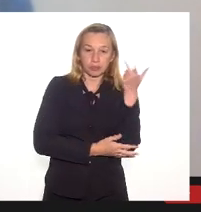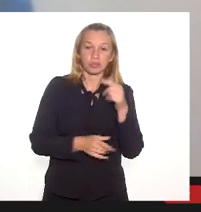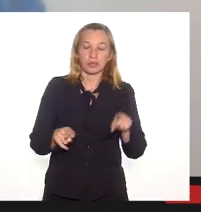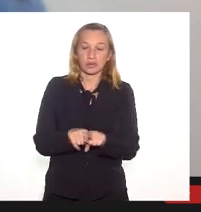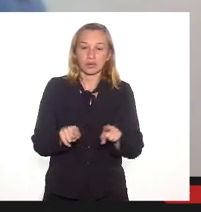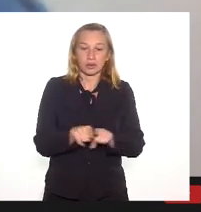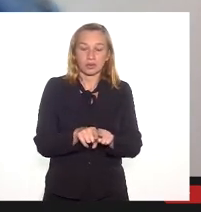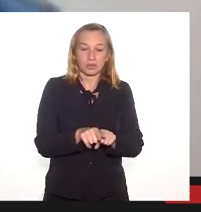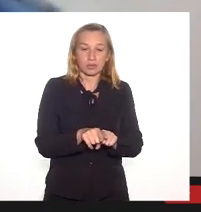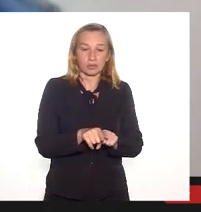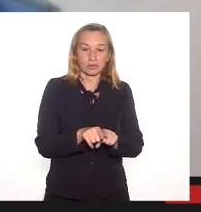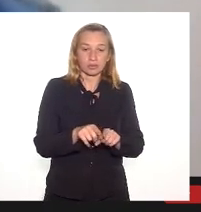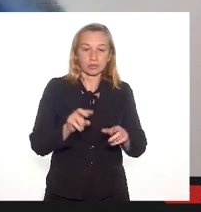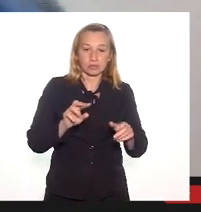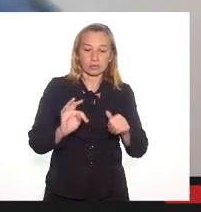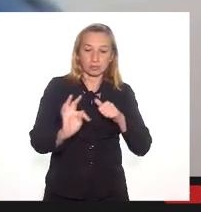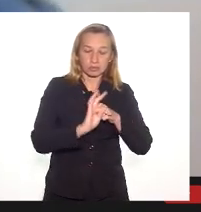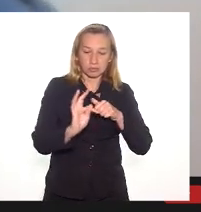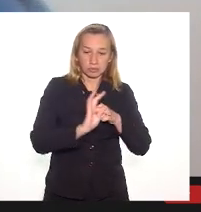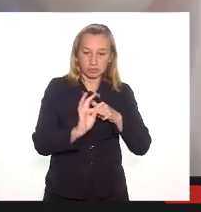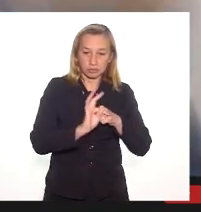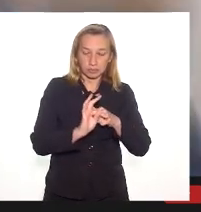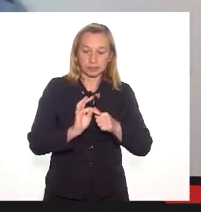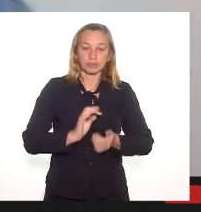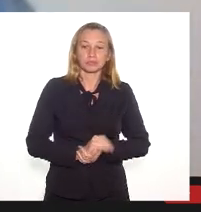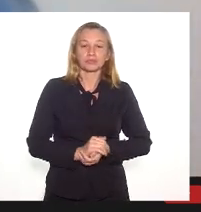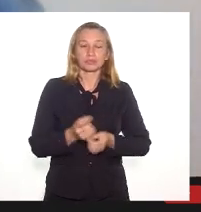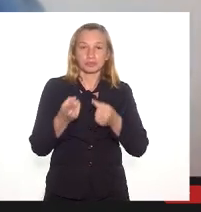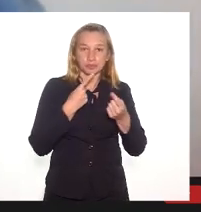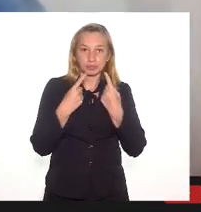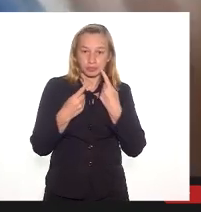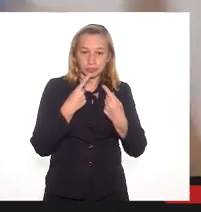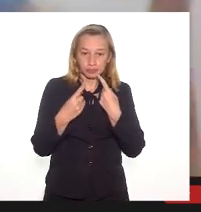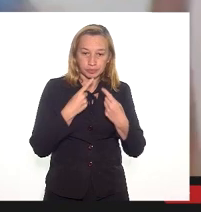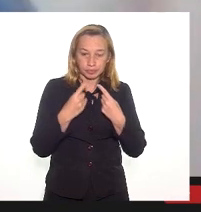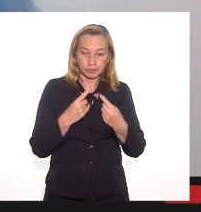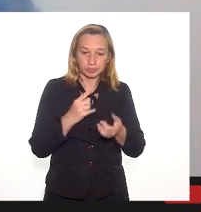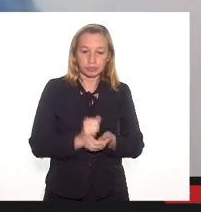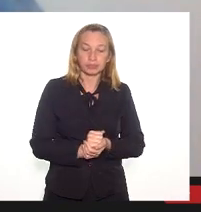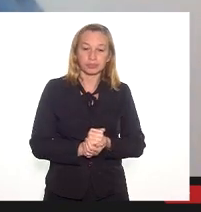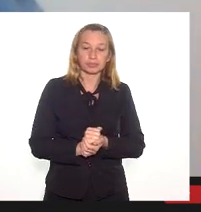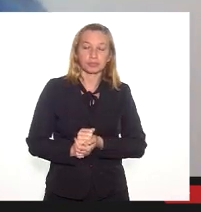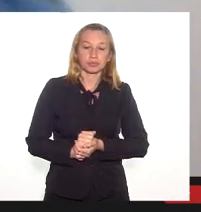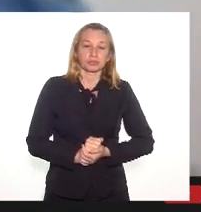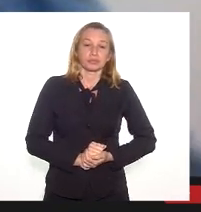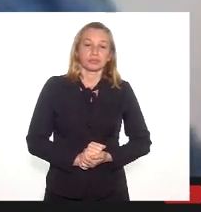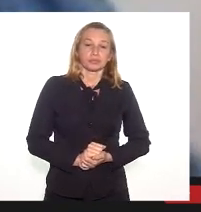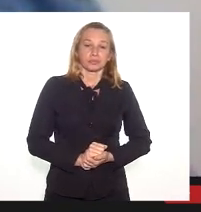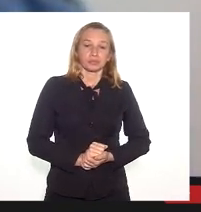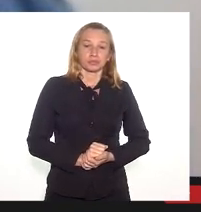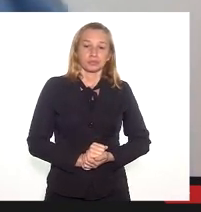dos entendimentos técnicos contidos no projeto Iguaçu, que foi discutido em uma audiência anterior que ocorreu no local.